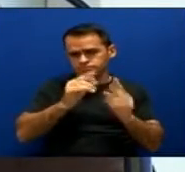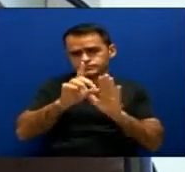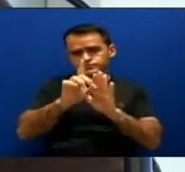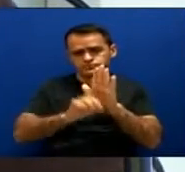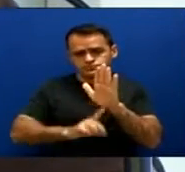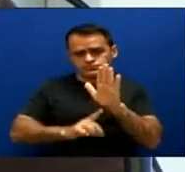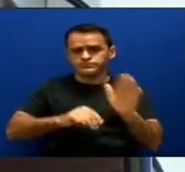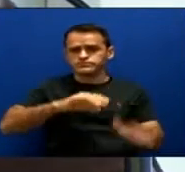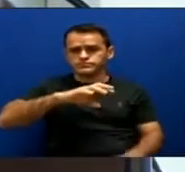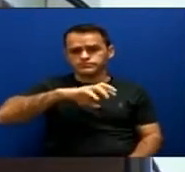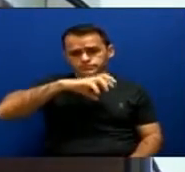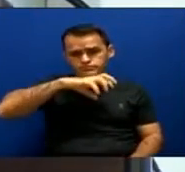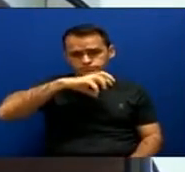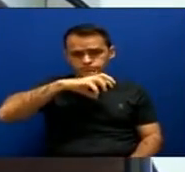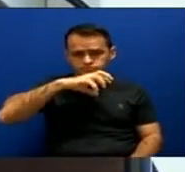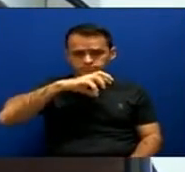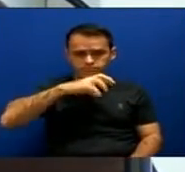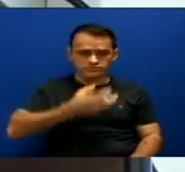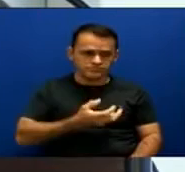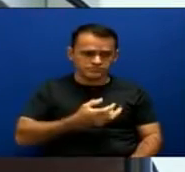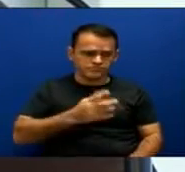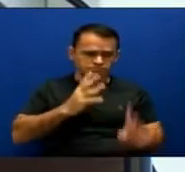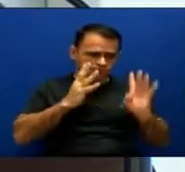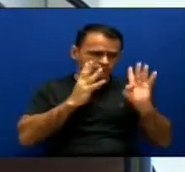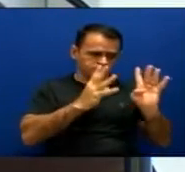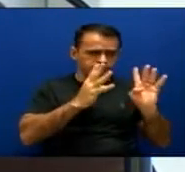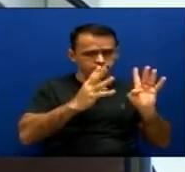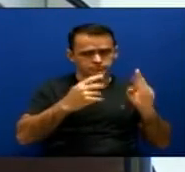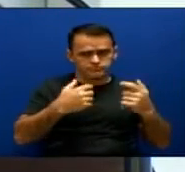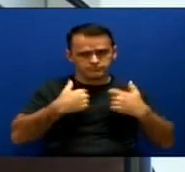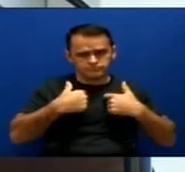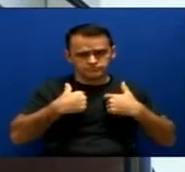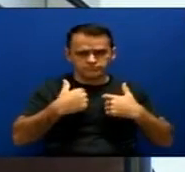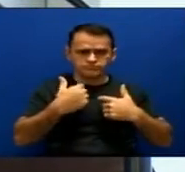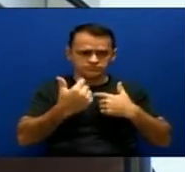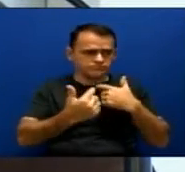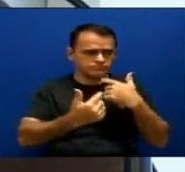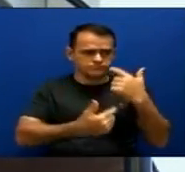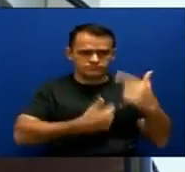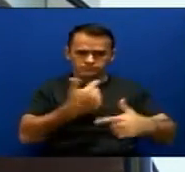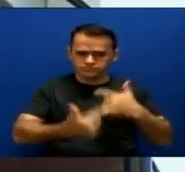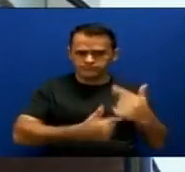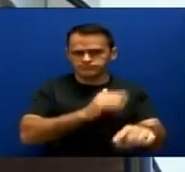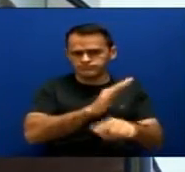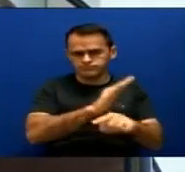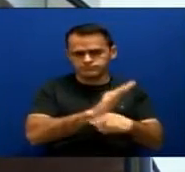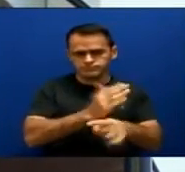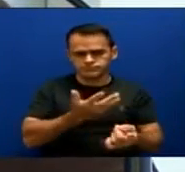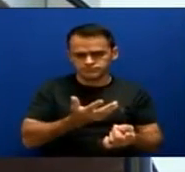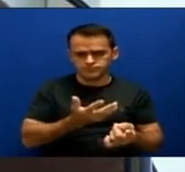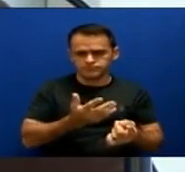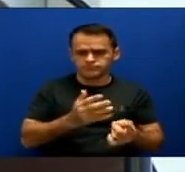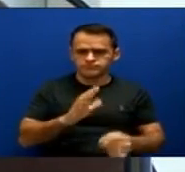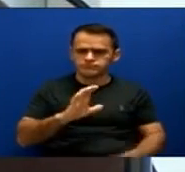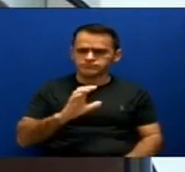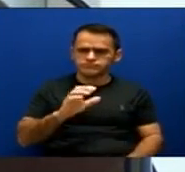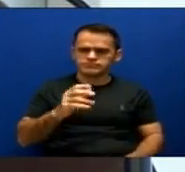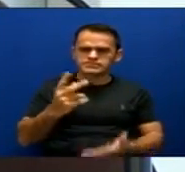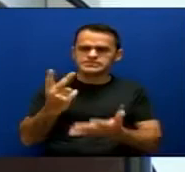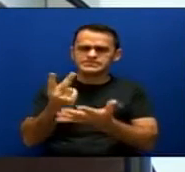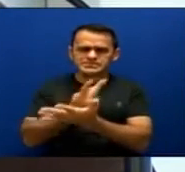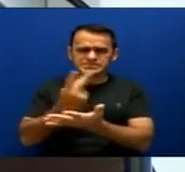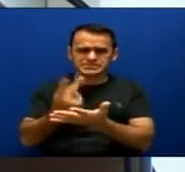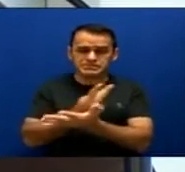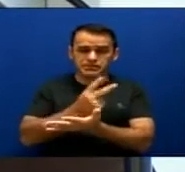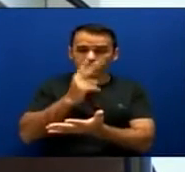animais irracionais. Eu sou ativista pelos animais irracionais também. E quando se trata de crimes hediondos